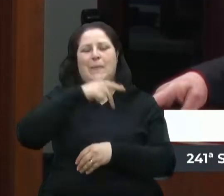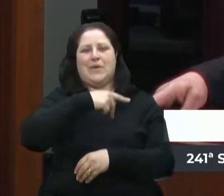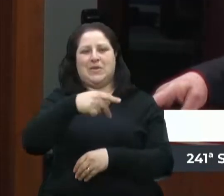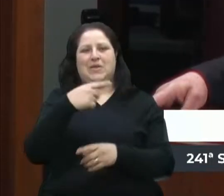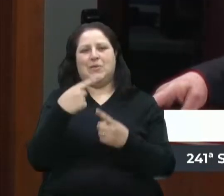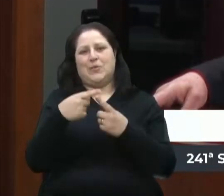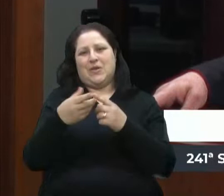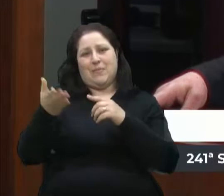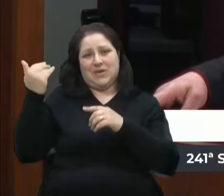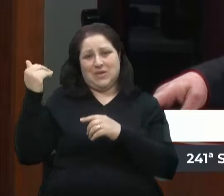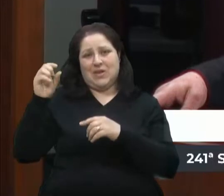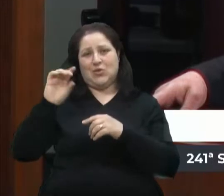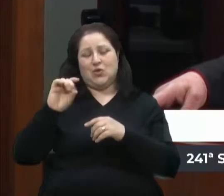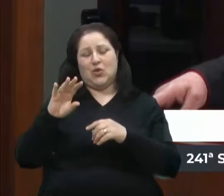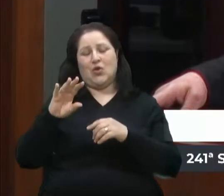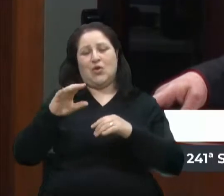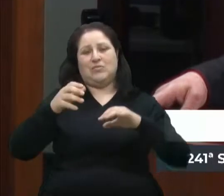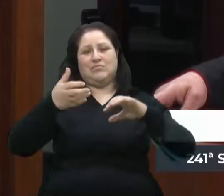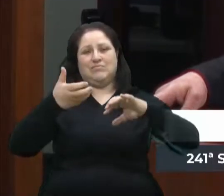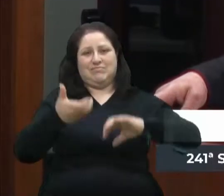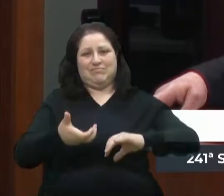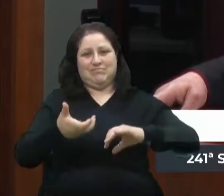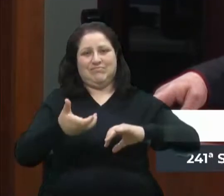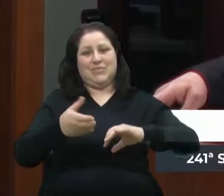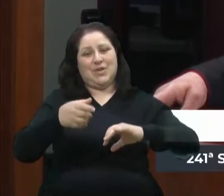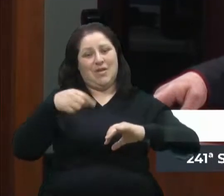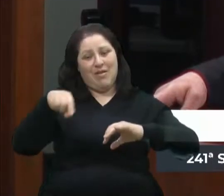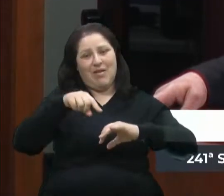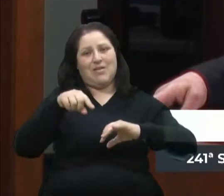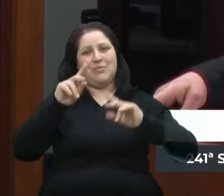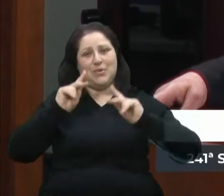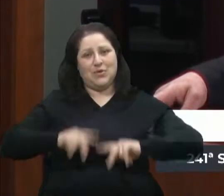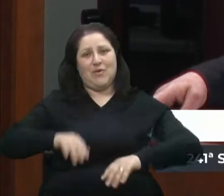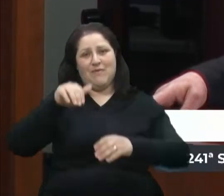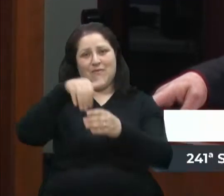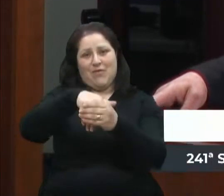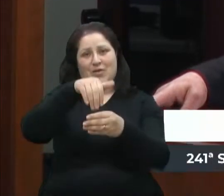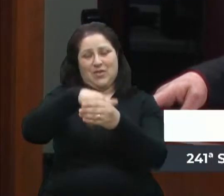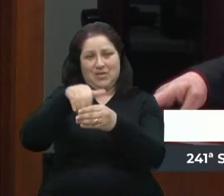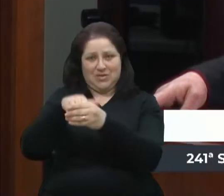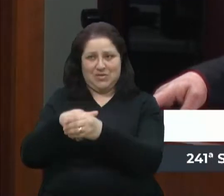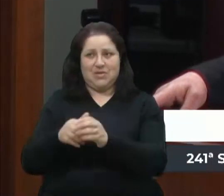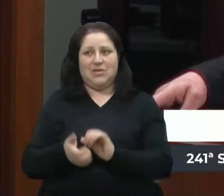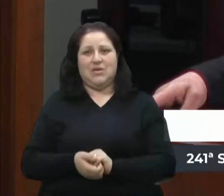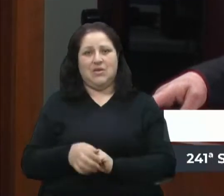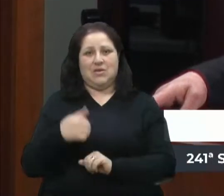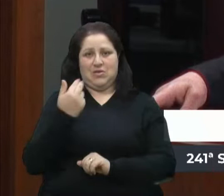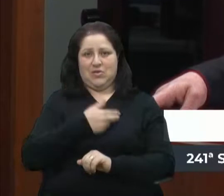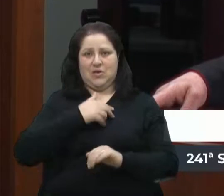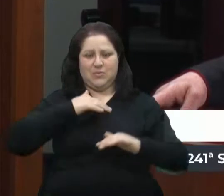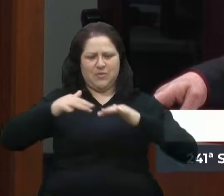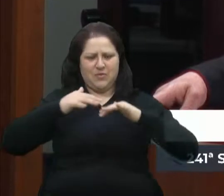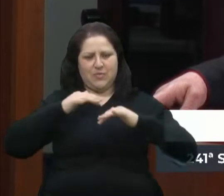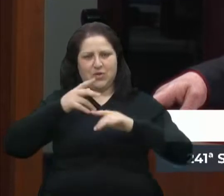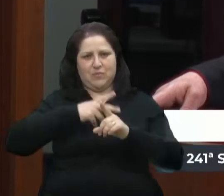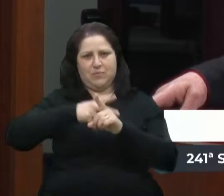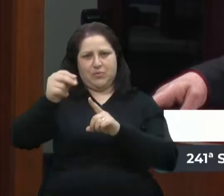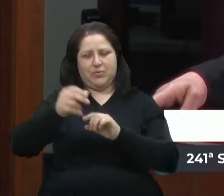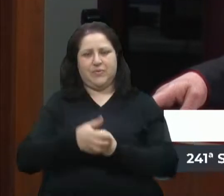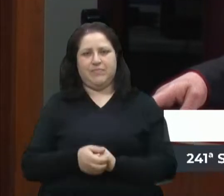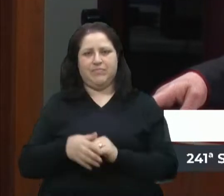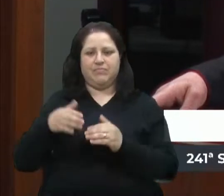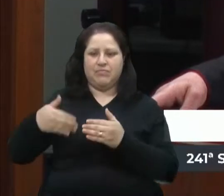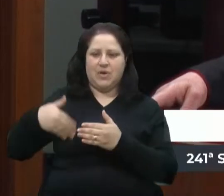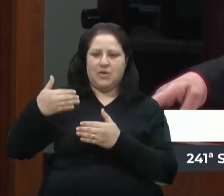Senado e Congresso. E nós conquistamos. E no passar dos anos, as manifestações fizeram